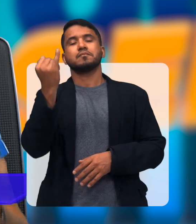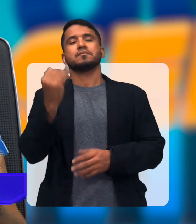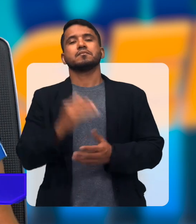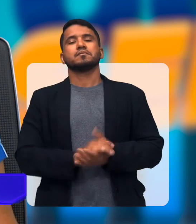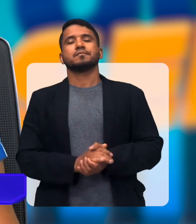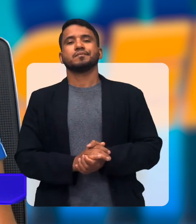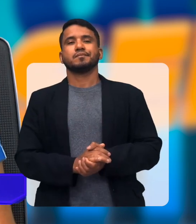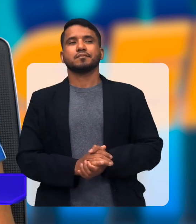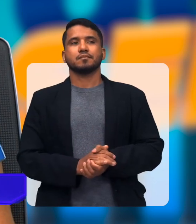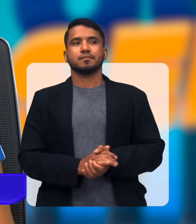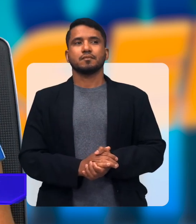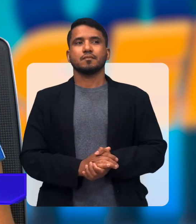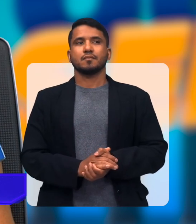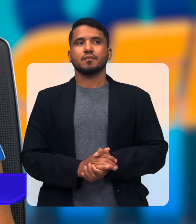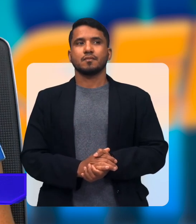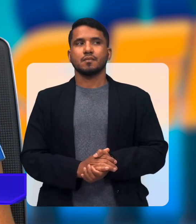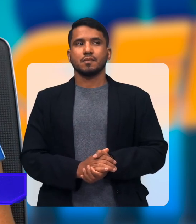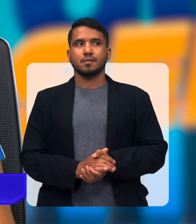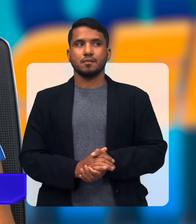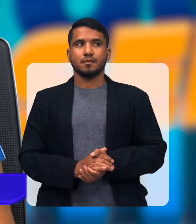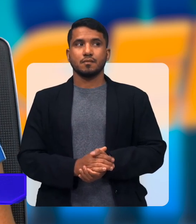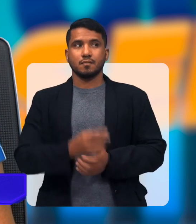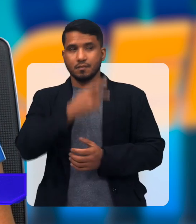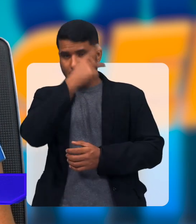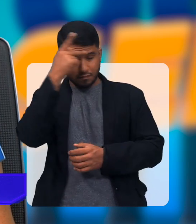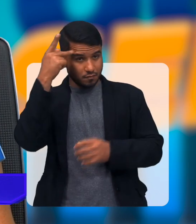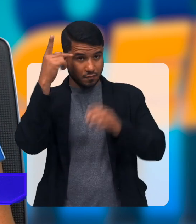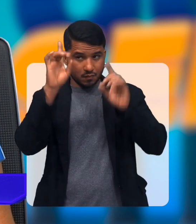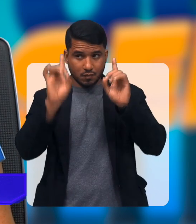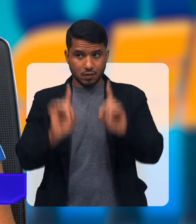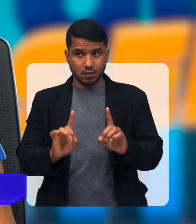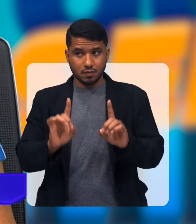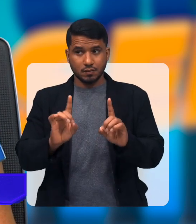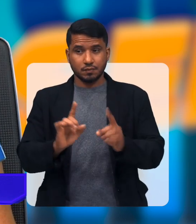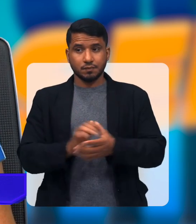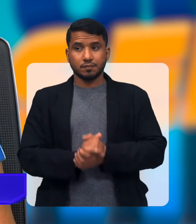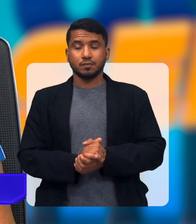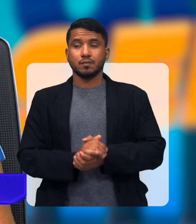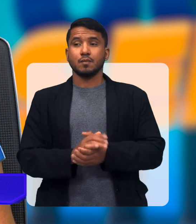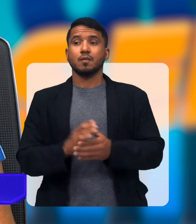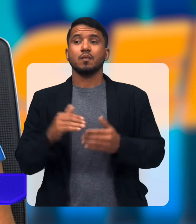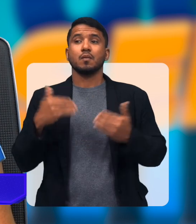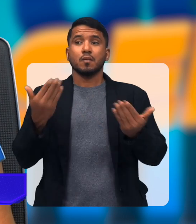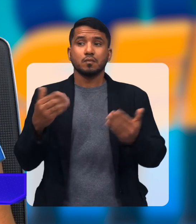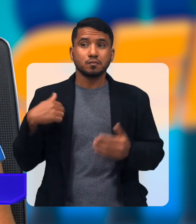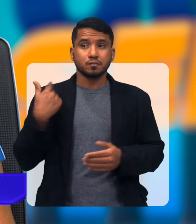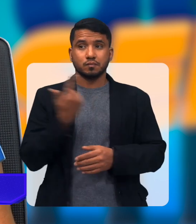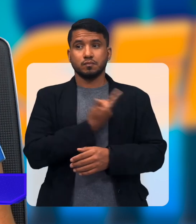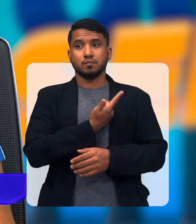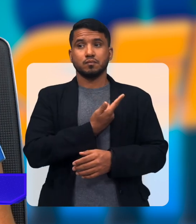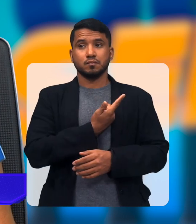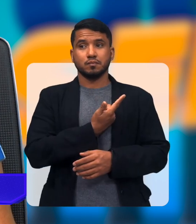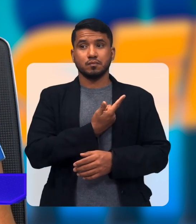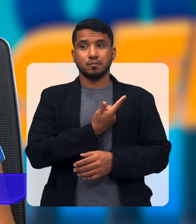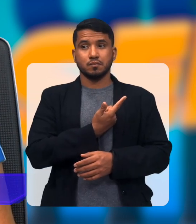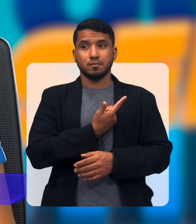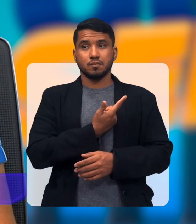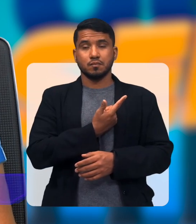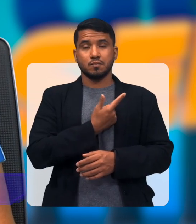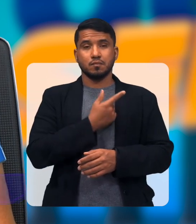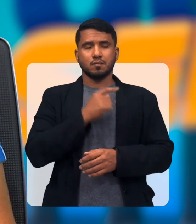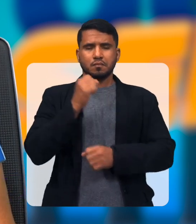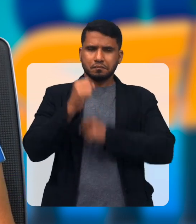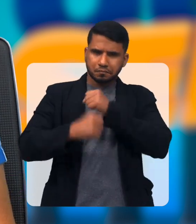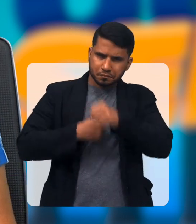Para as pessoas com deficiência Quando nós todos